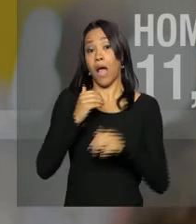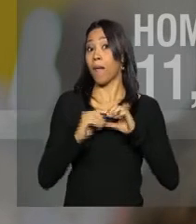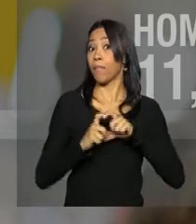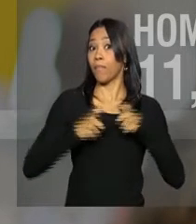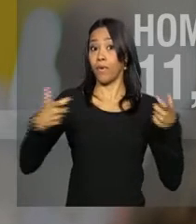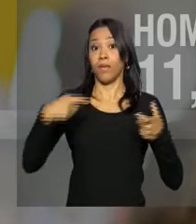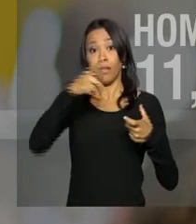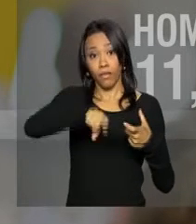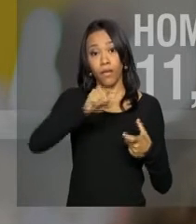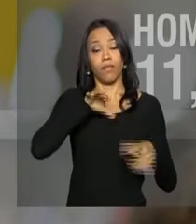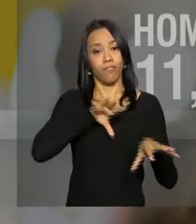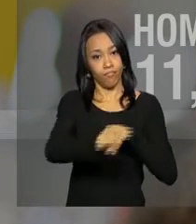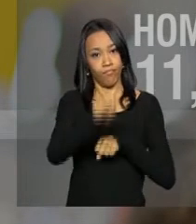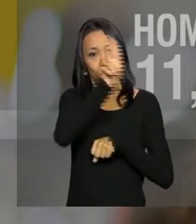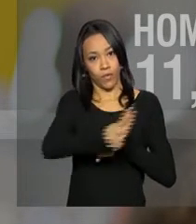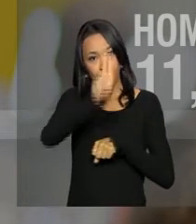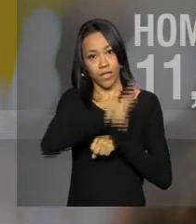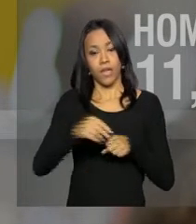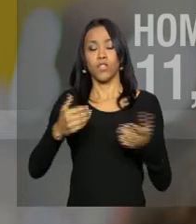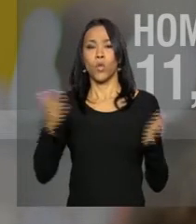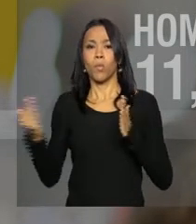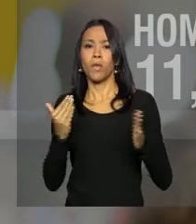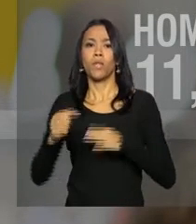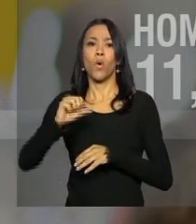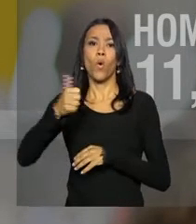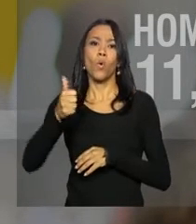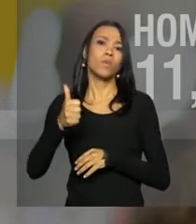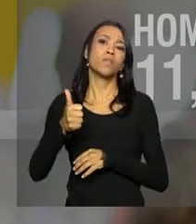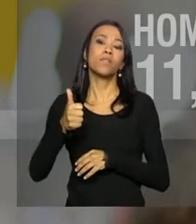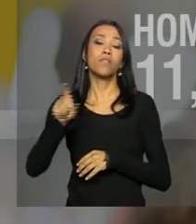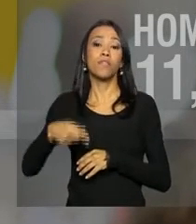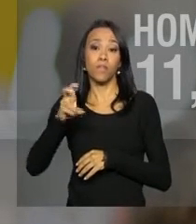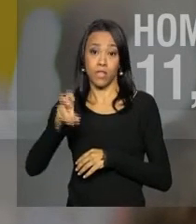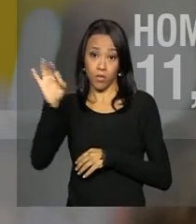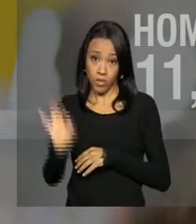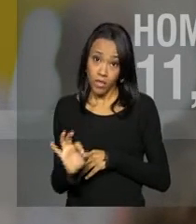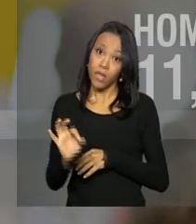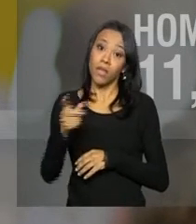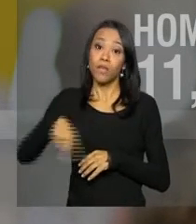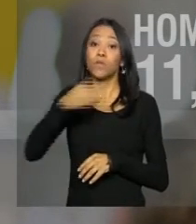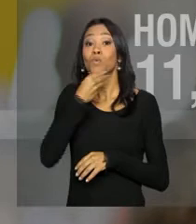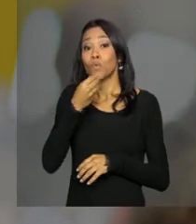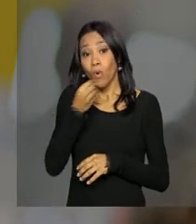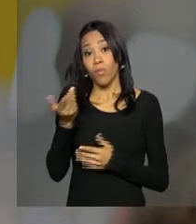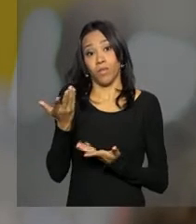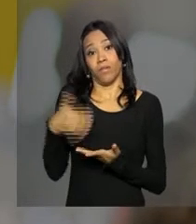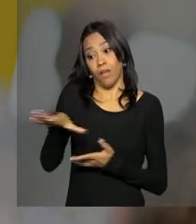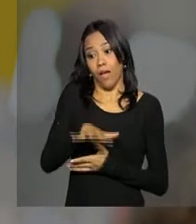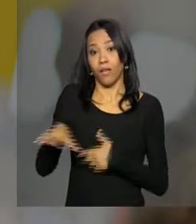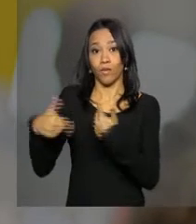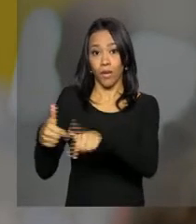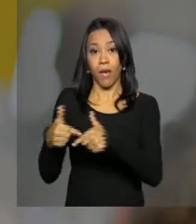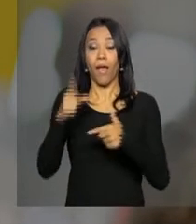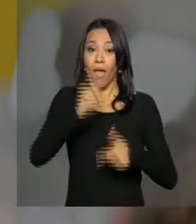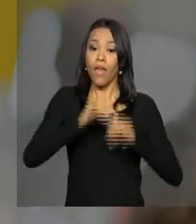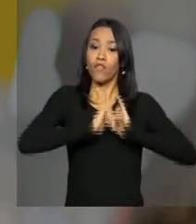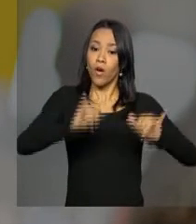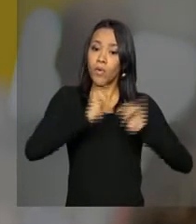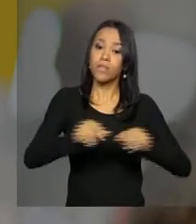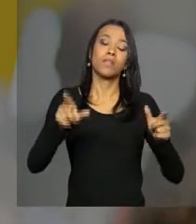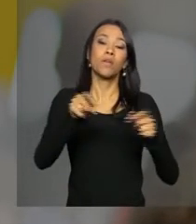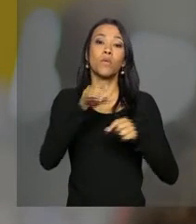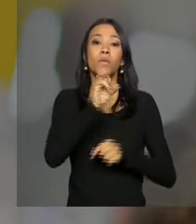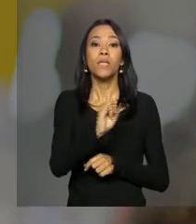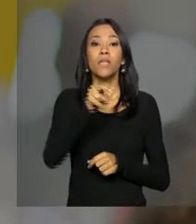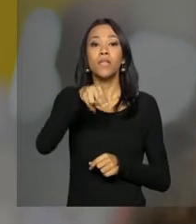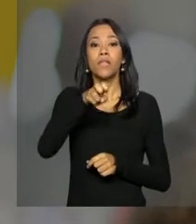superior completo, contra 11,5% do público masculino no mercado de trabalho. Dados do INEP comprovam